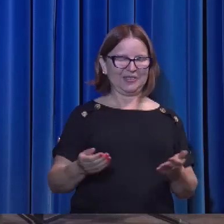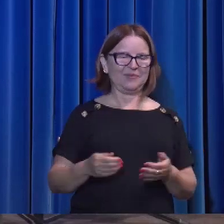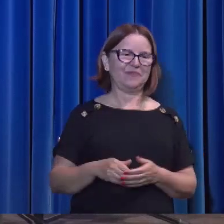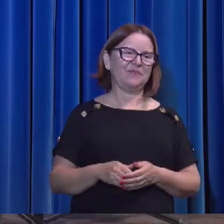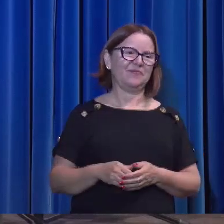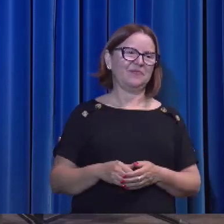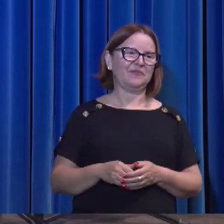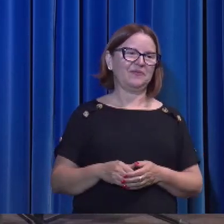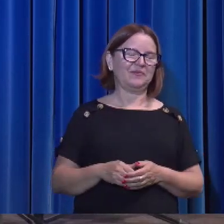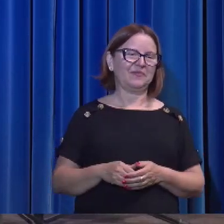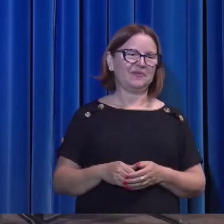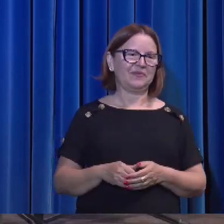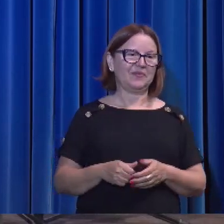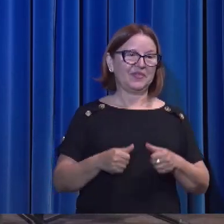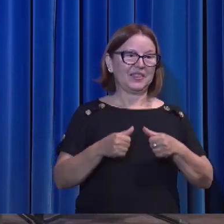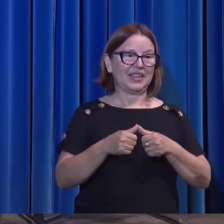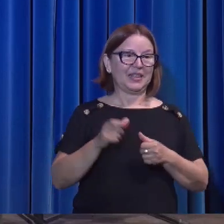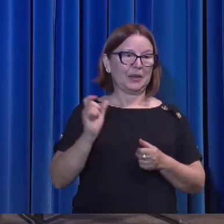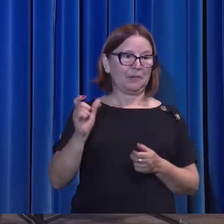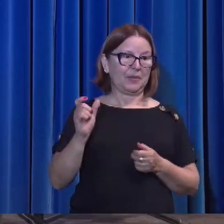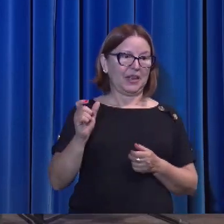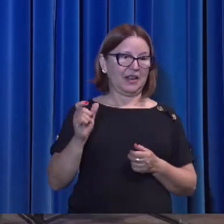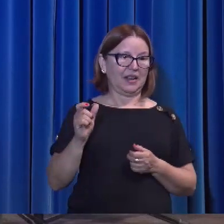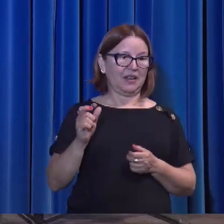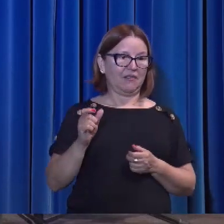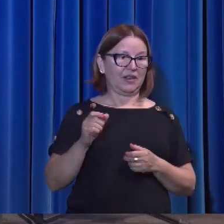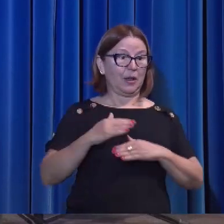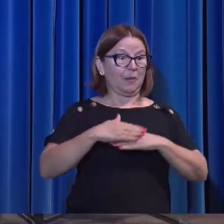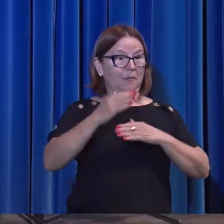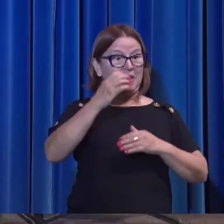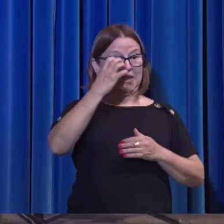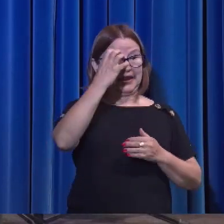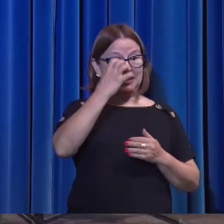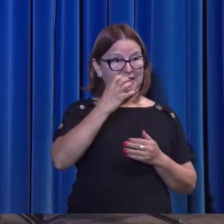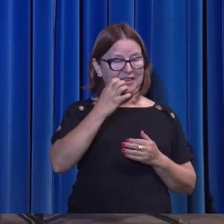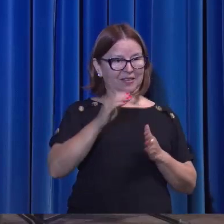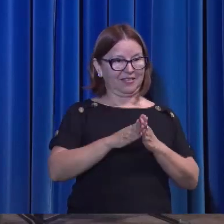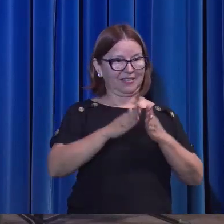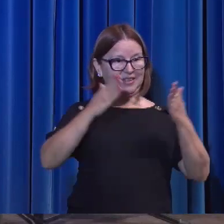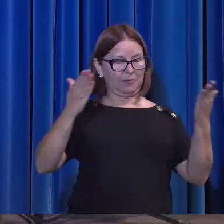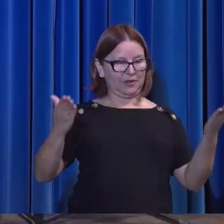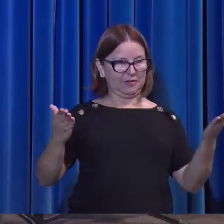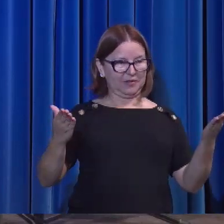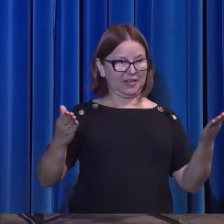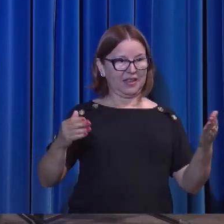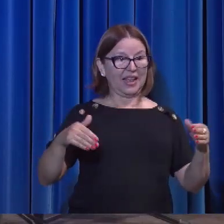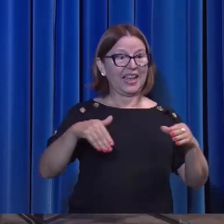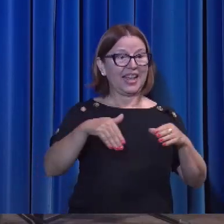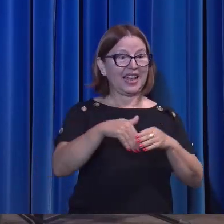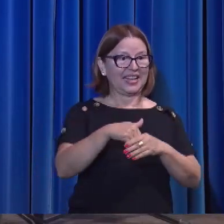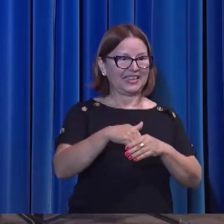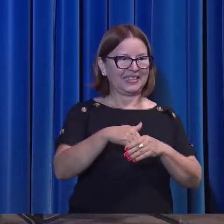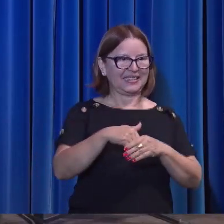mais séria da Bíblia. Em vós.